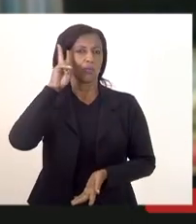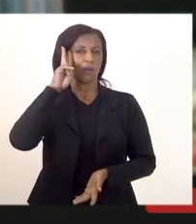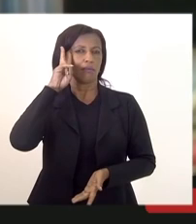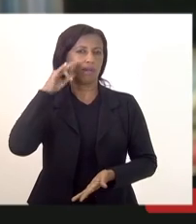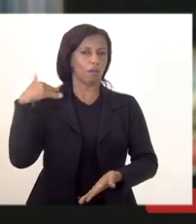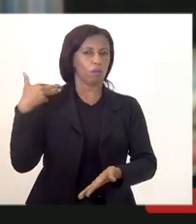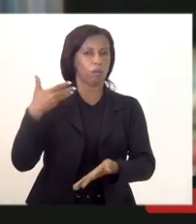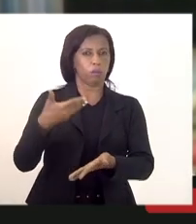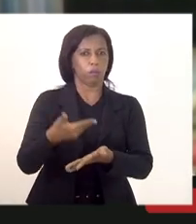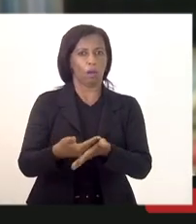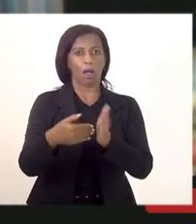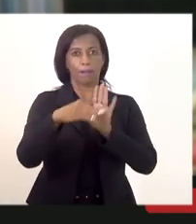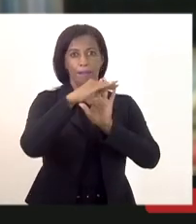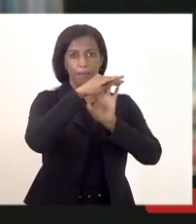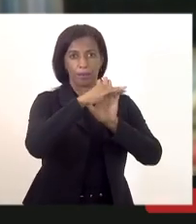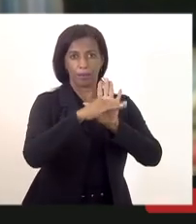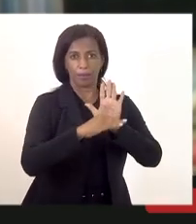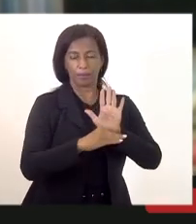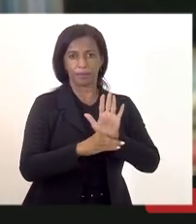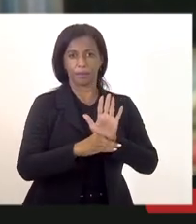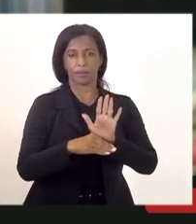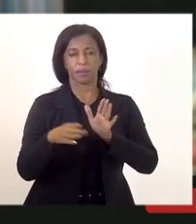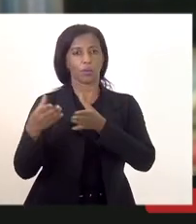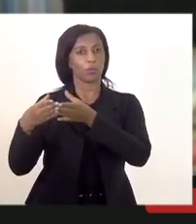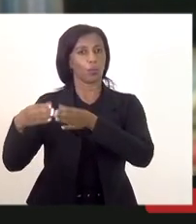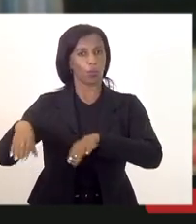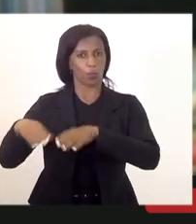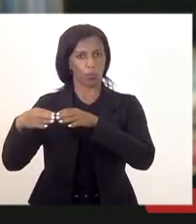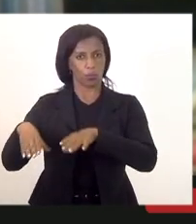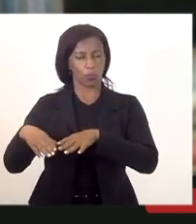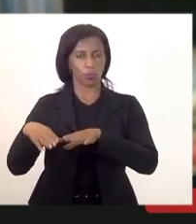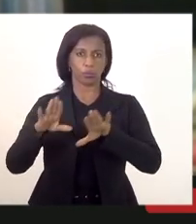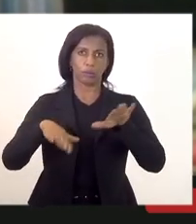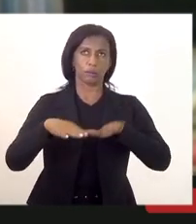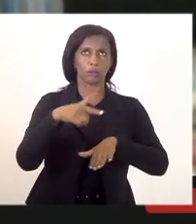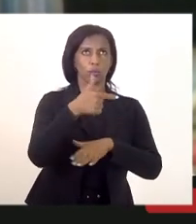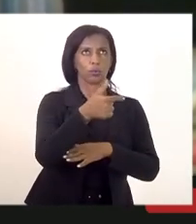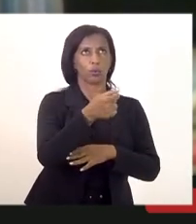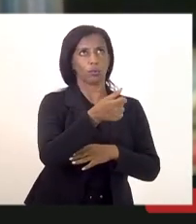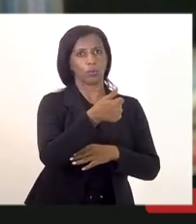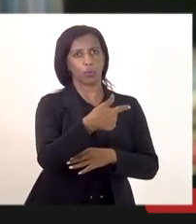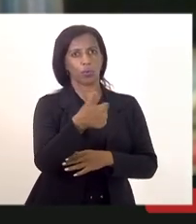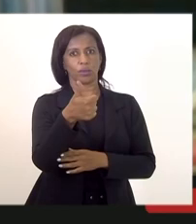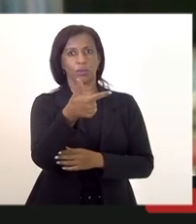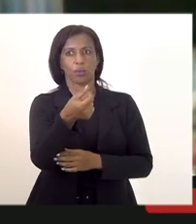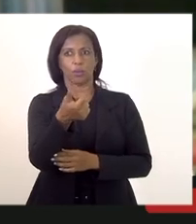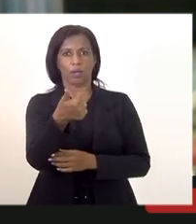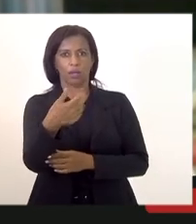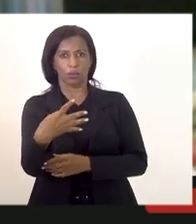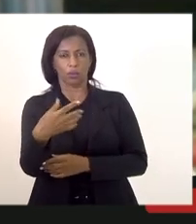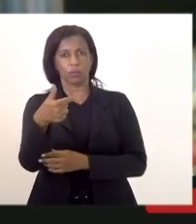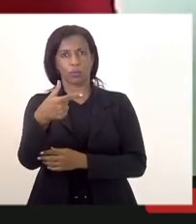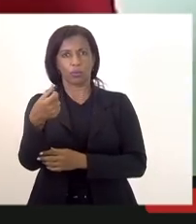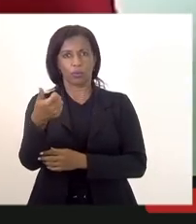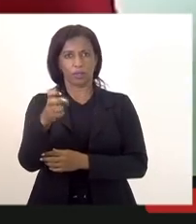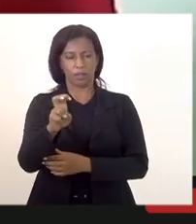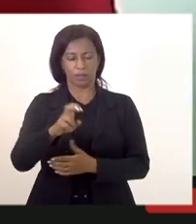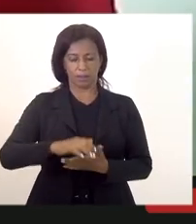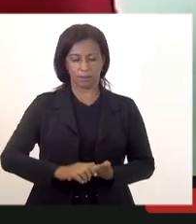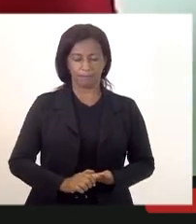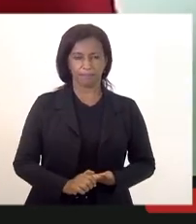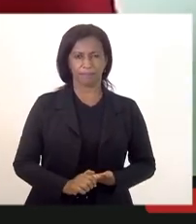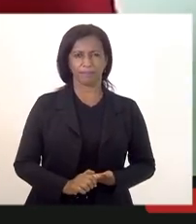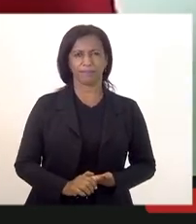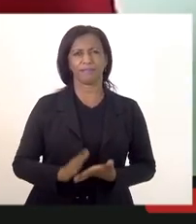a programação do concurso tanto de 2012 14 e 15 secretário presidente